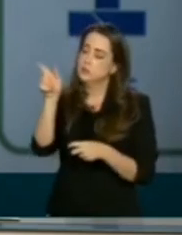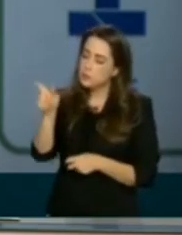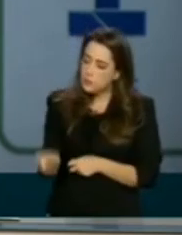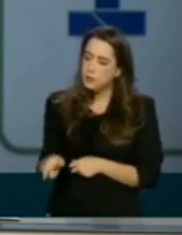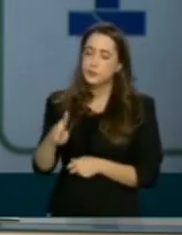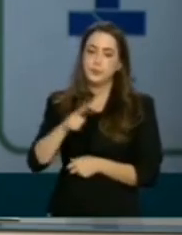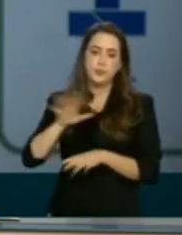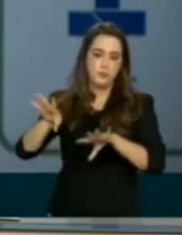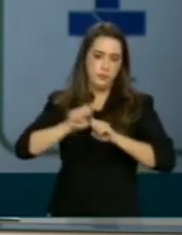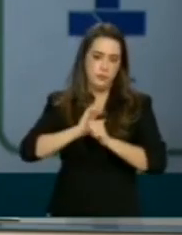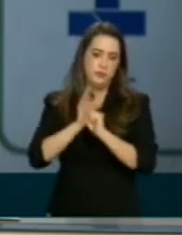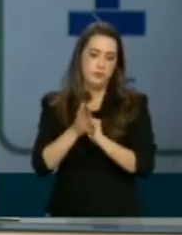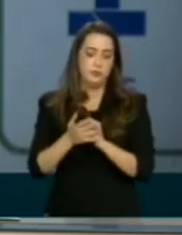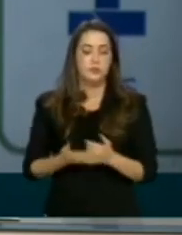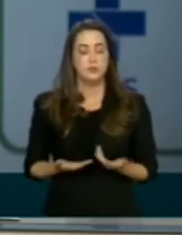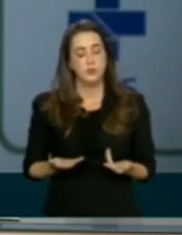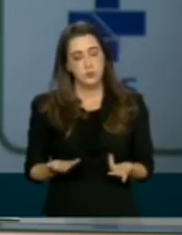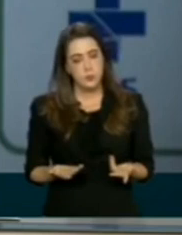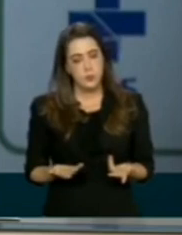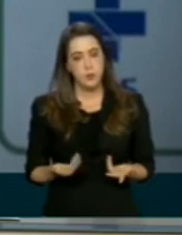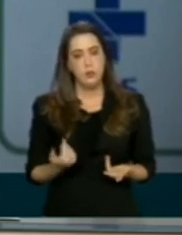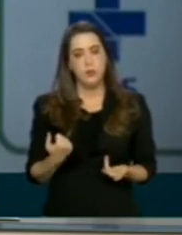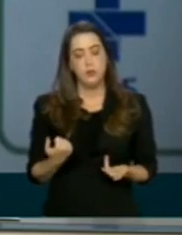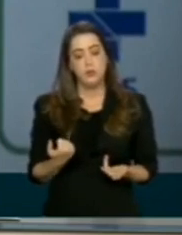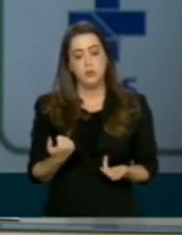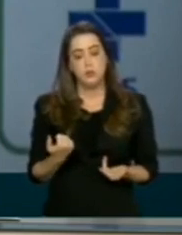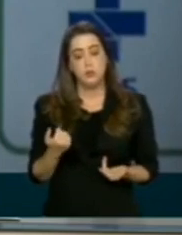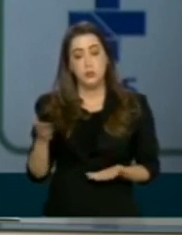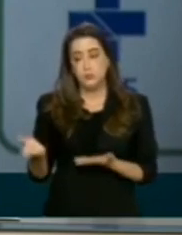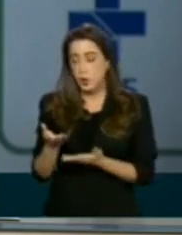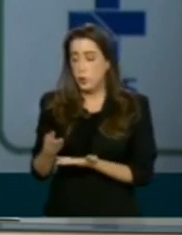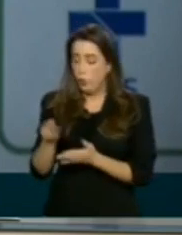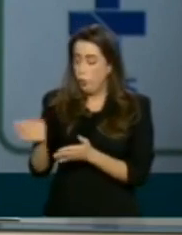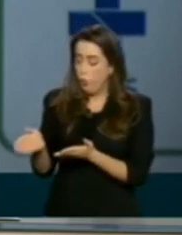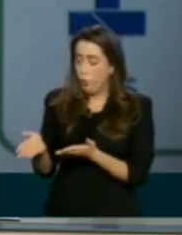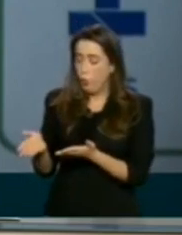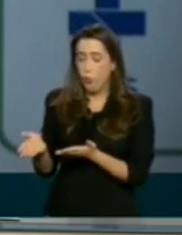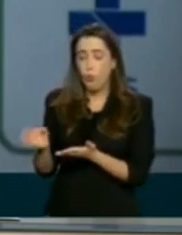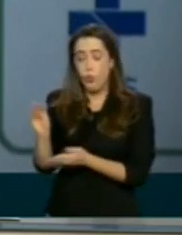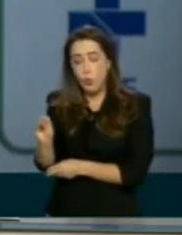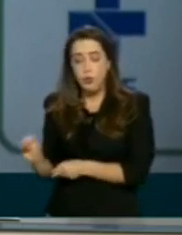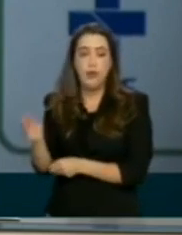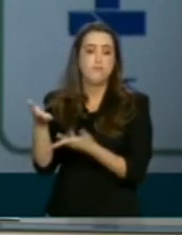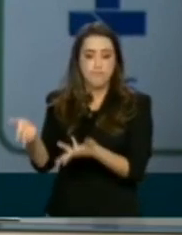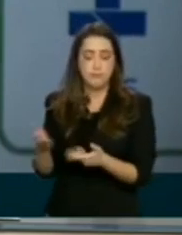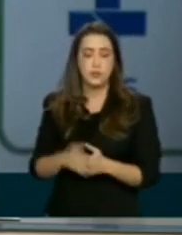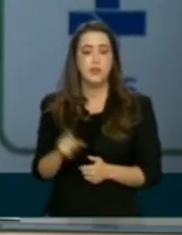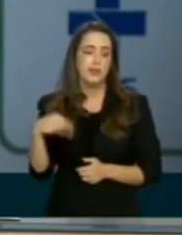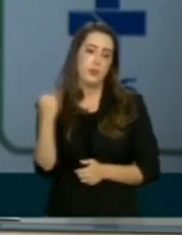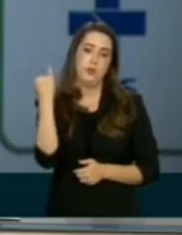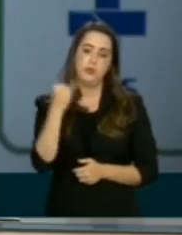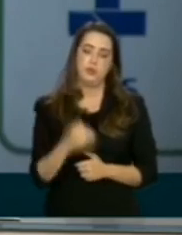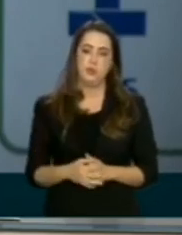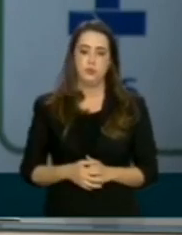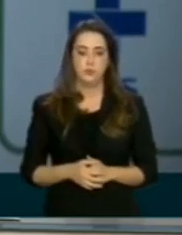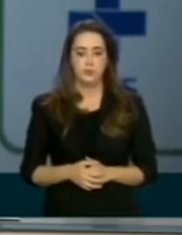fizer e fazer o seu acompanhamento. Isso que é importante, que é fundamental.